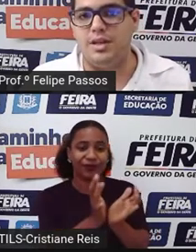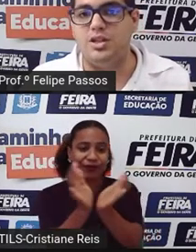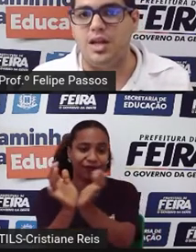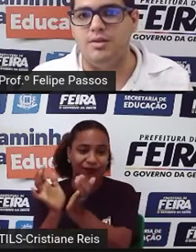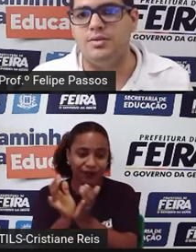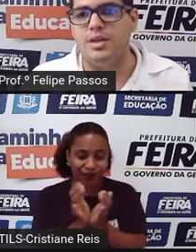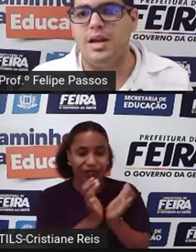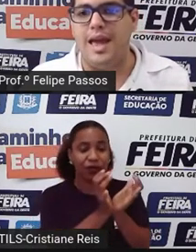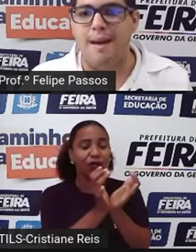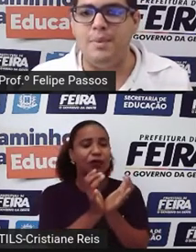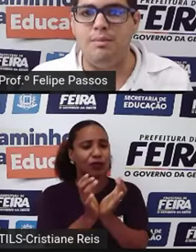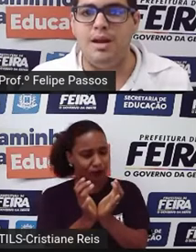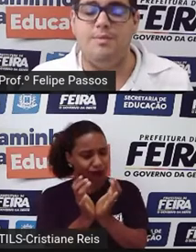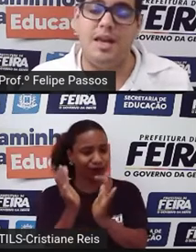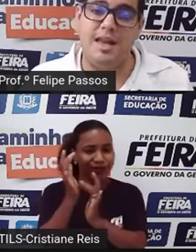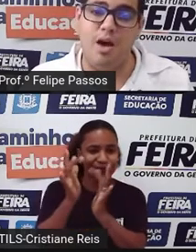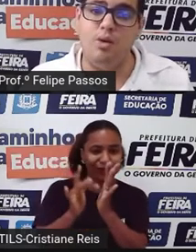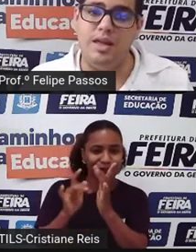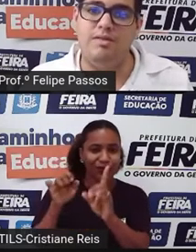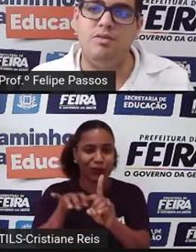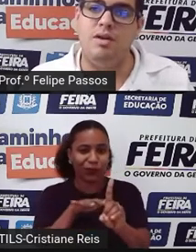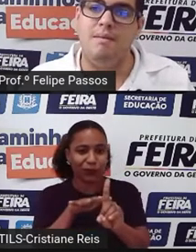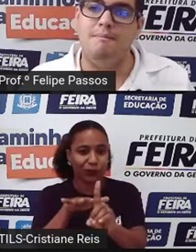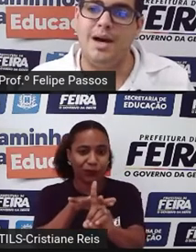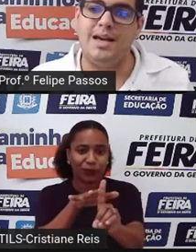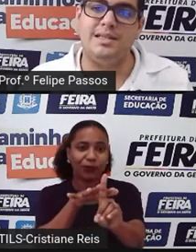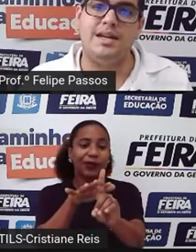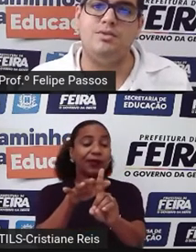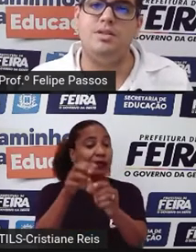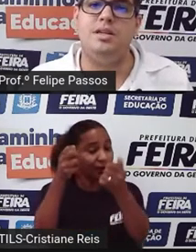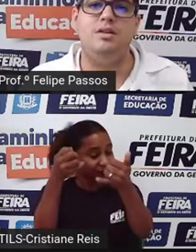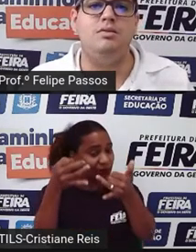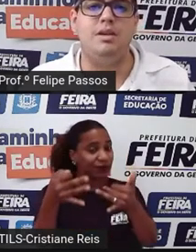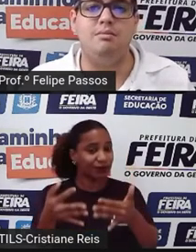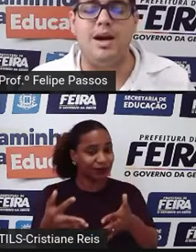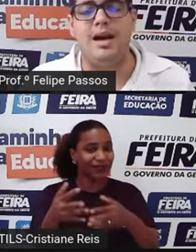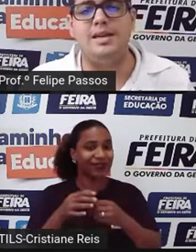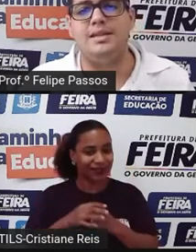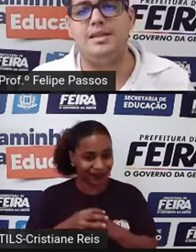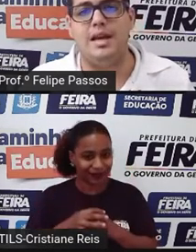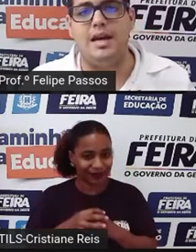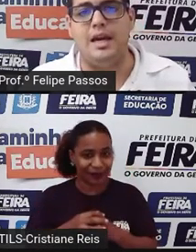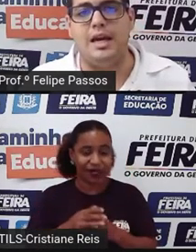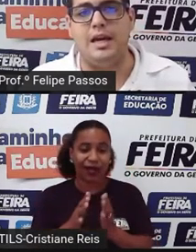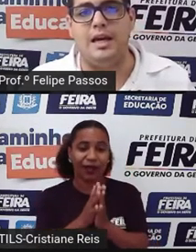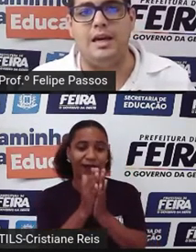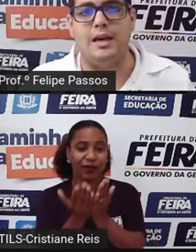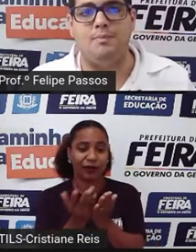cristãos é a Bíblia. Ele é o livro mais traduzido e mais